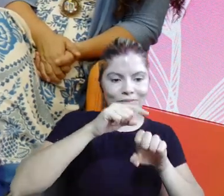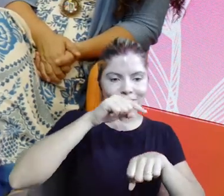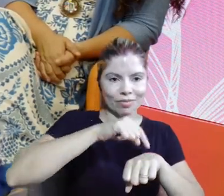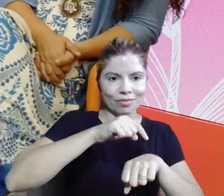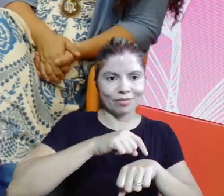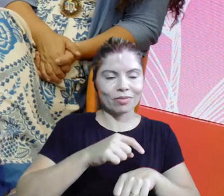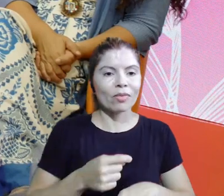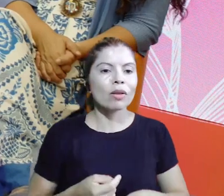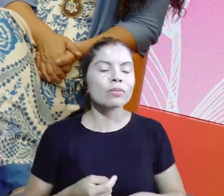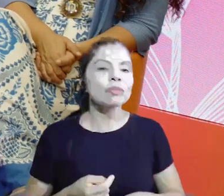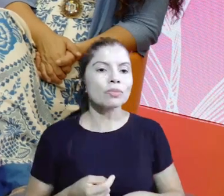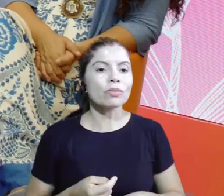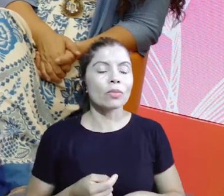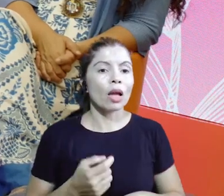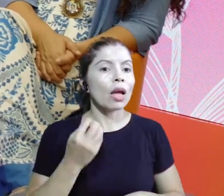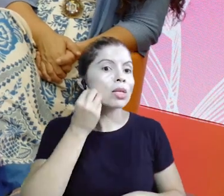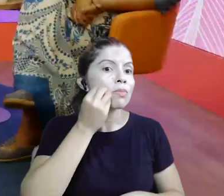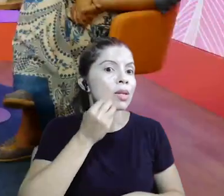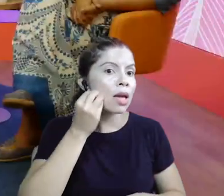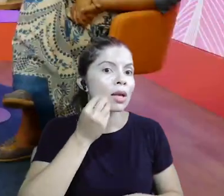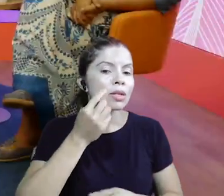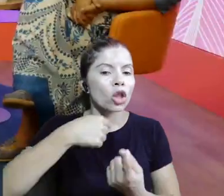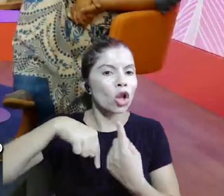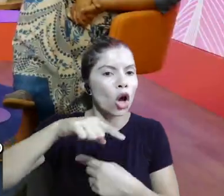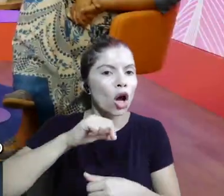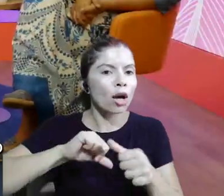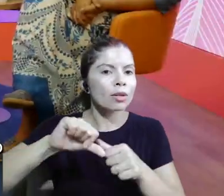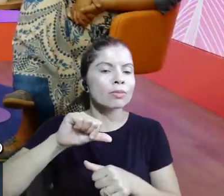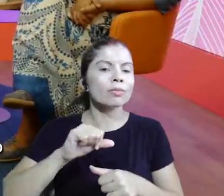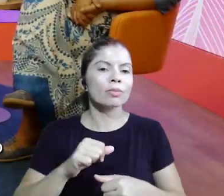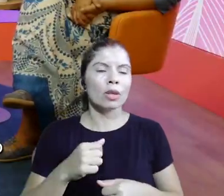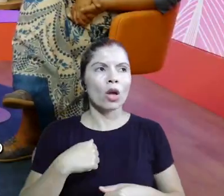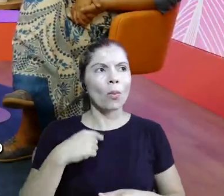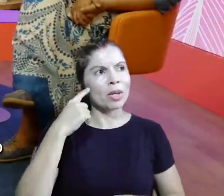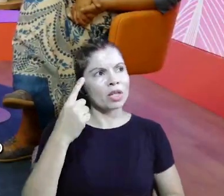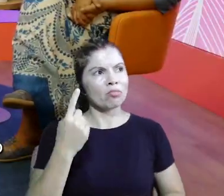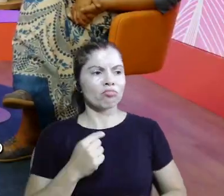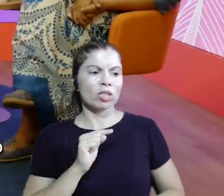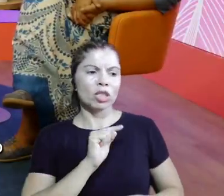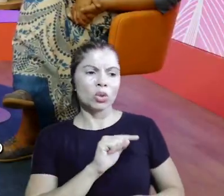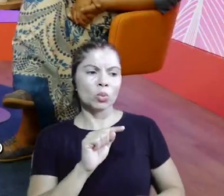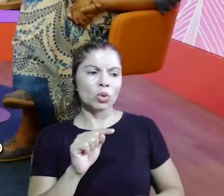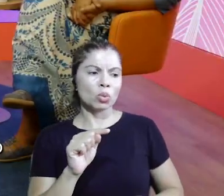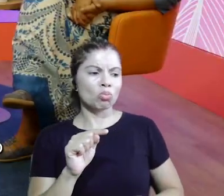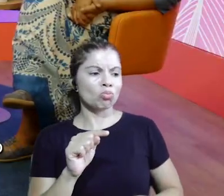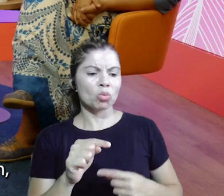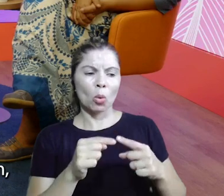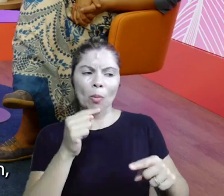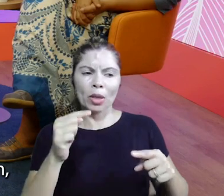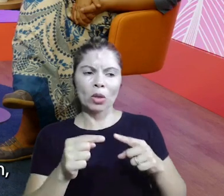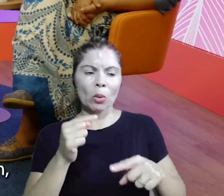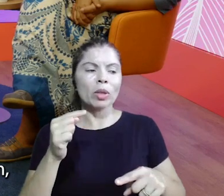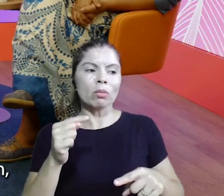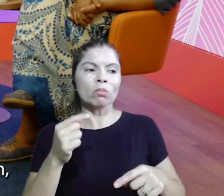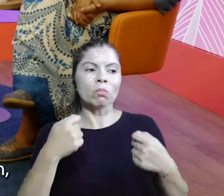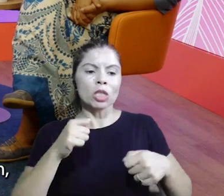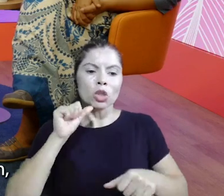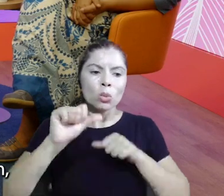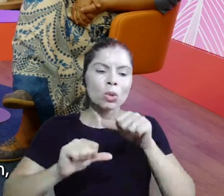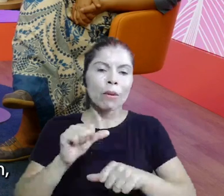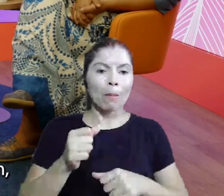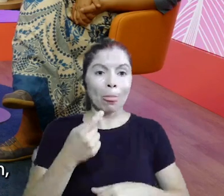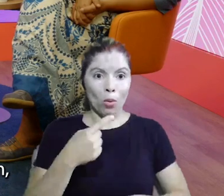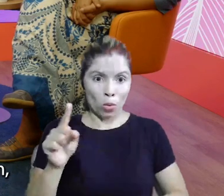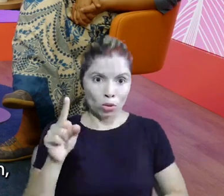às vezes a gente precisa reformular. sim. Aproveita a experiência, Eu falei assim, isso e isso não tá dando certo, eu vou reformular. E aí,